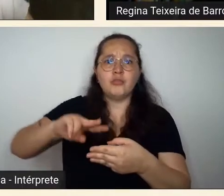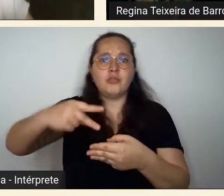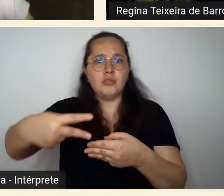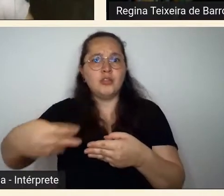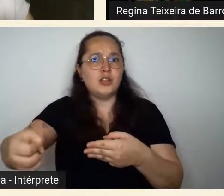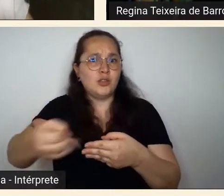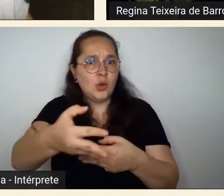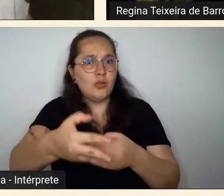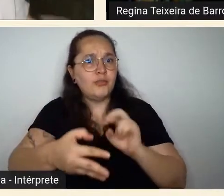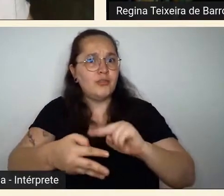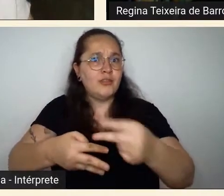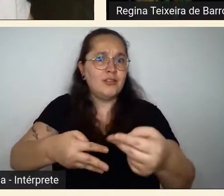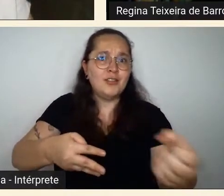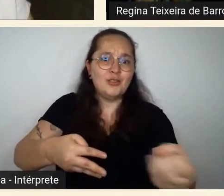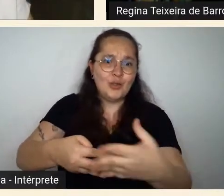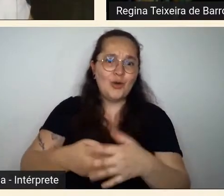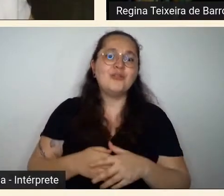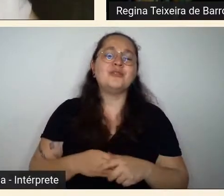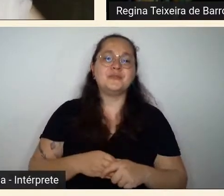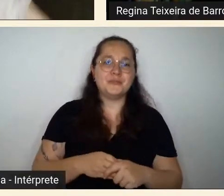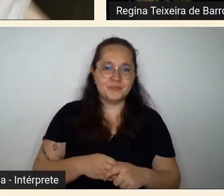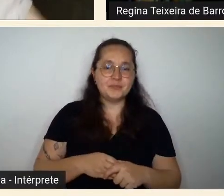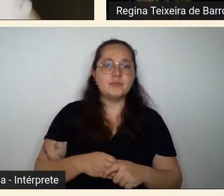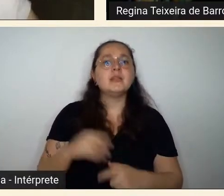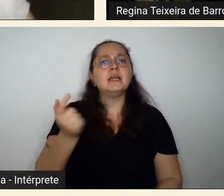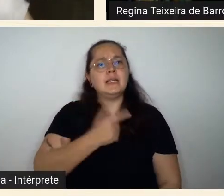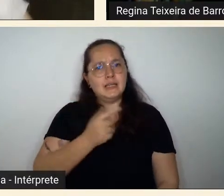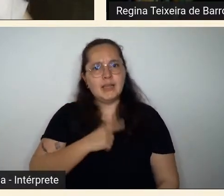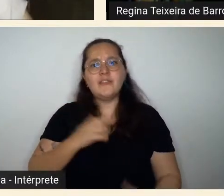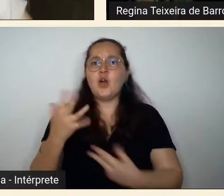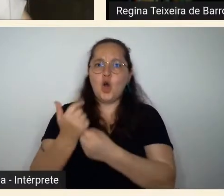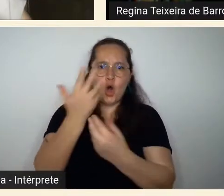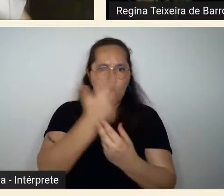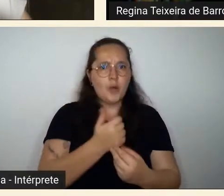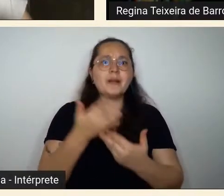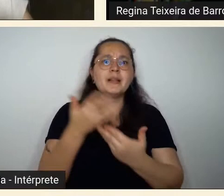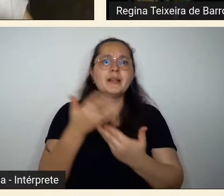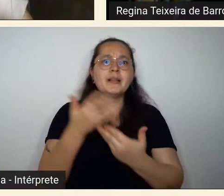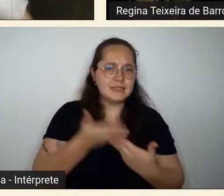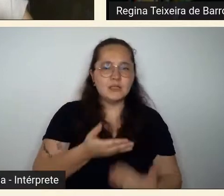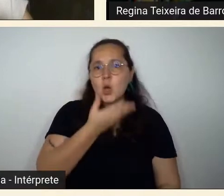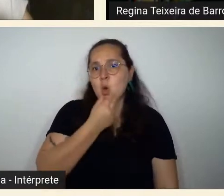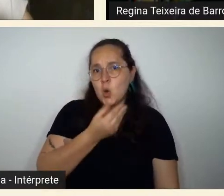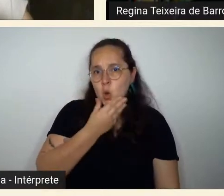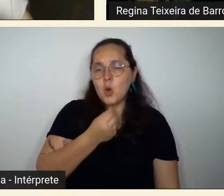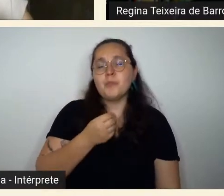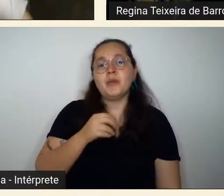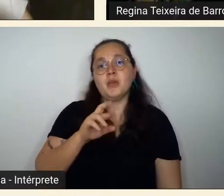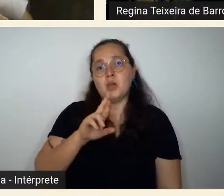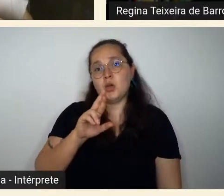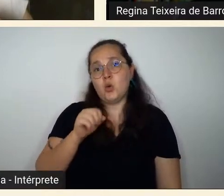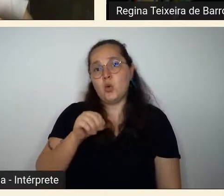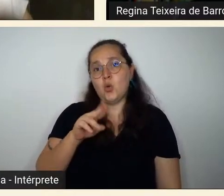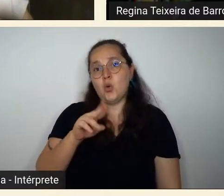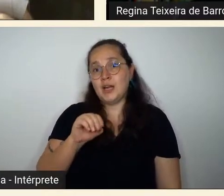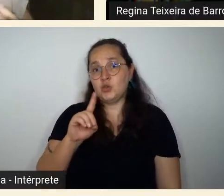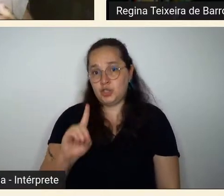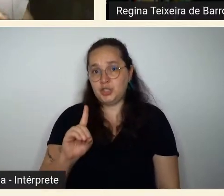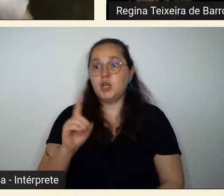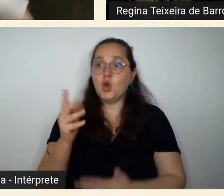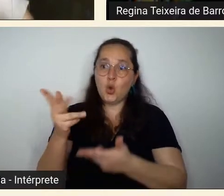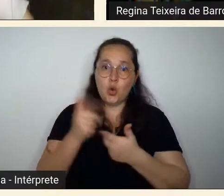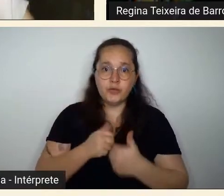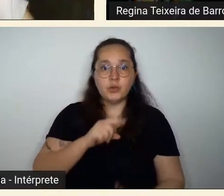trazidas no caso da Zina Aita convidada pelo Ronald Carvalho ou digamos através da